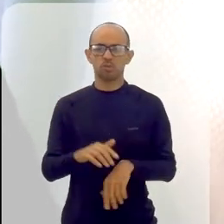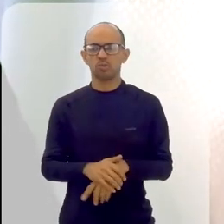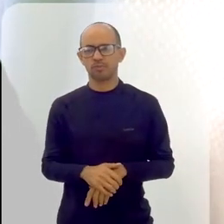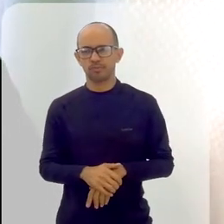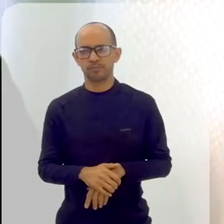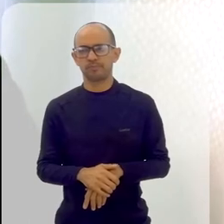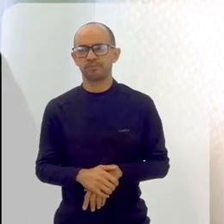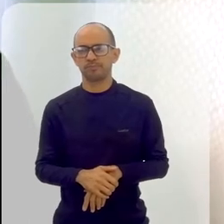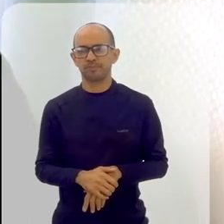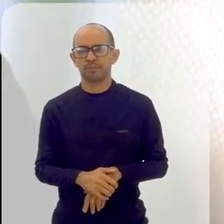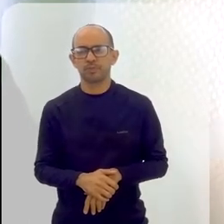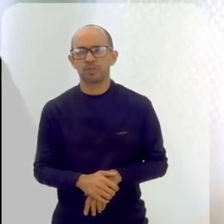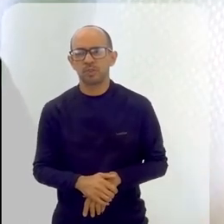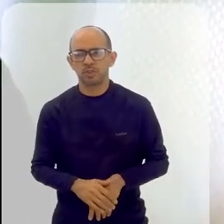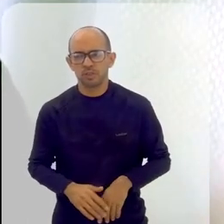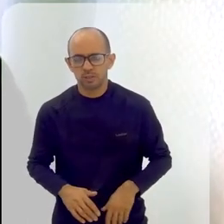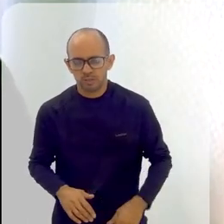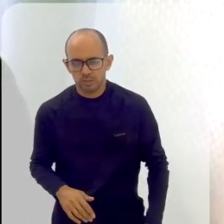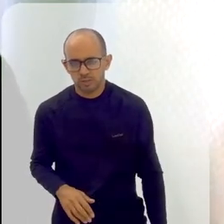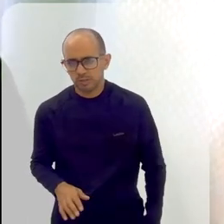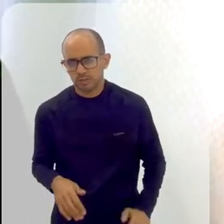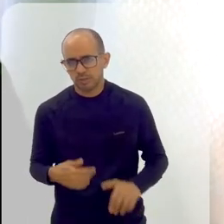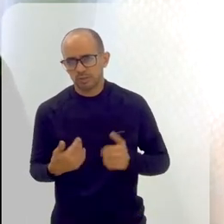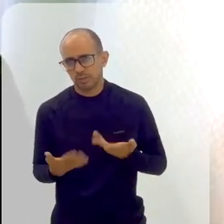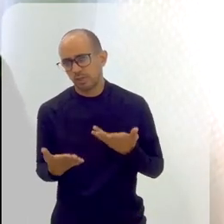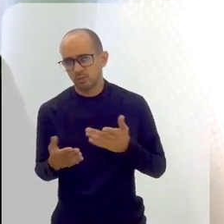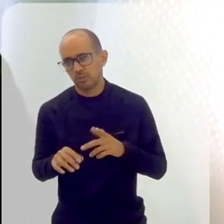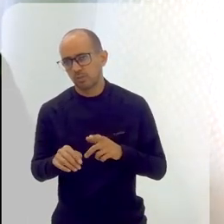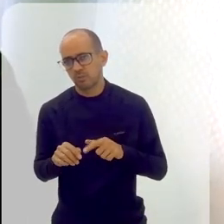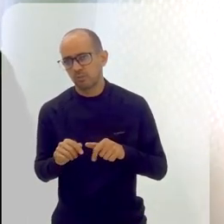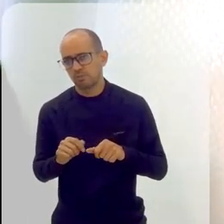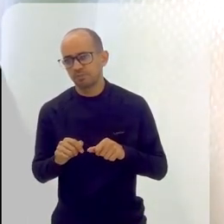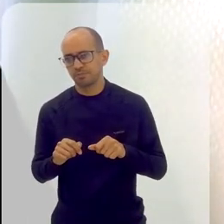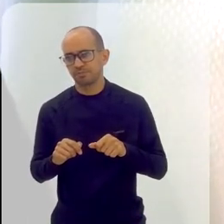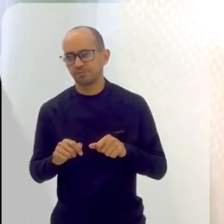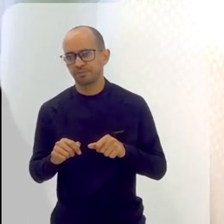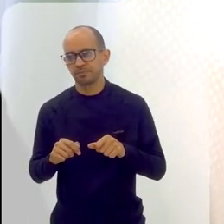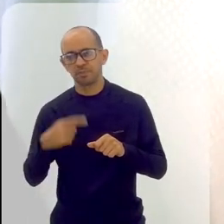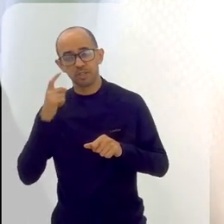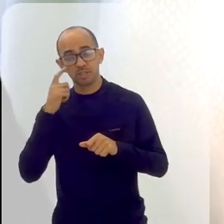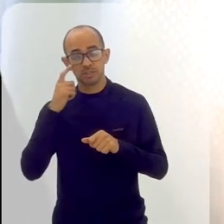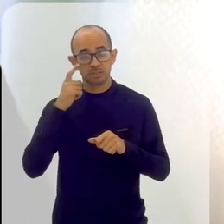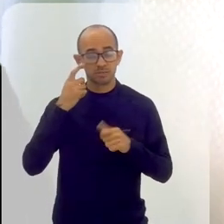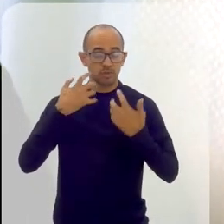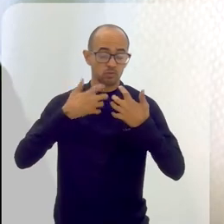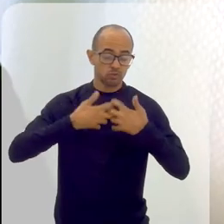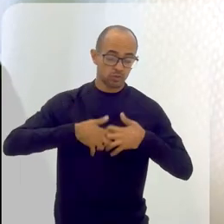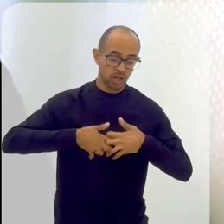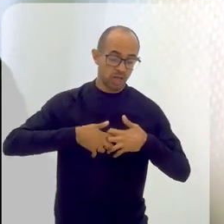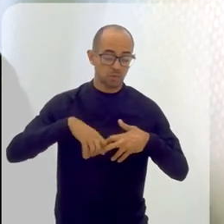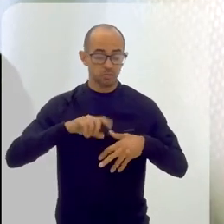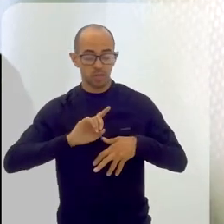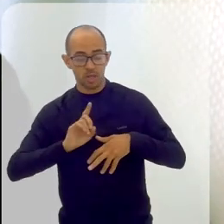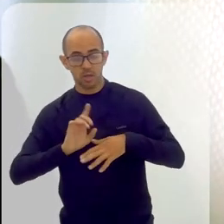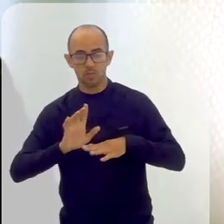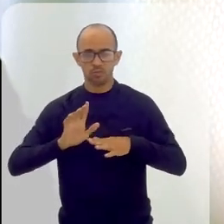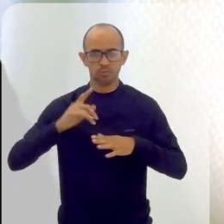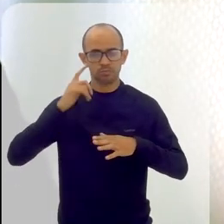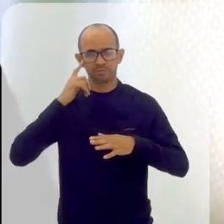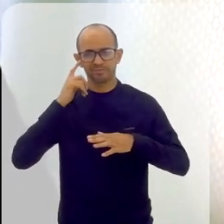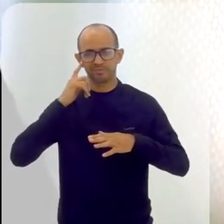porque tinha dias que eles também não estavam afim. Então, às vezes vai funcionar, às vezes não vai funcionar. Ser humano é isso, né, ele não um máquina.